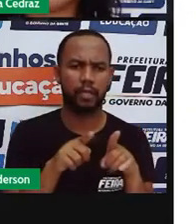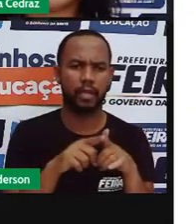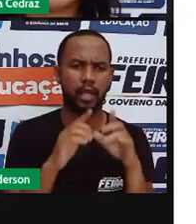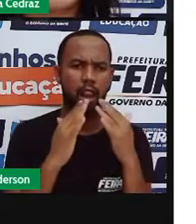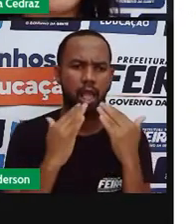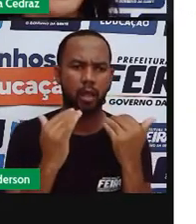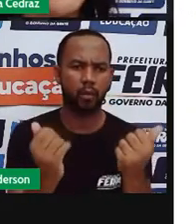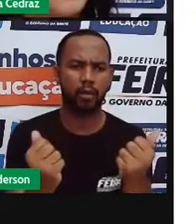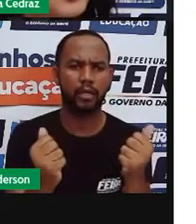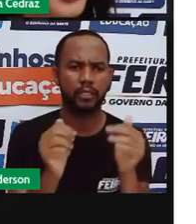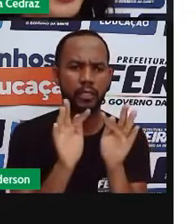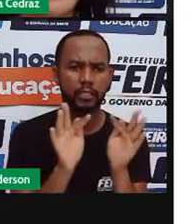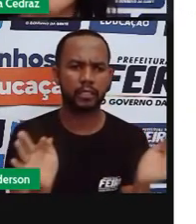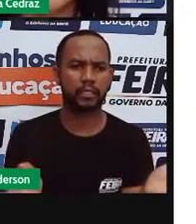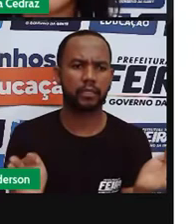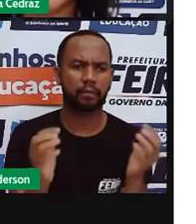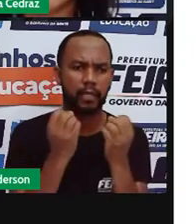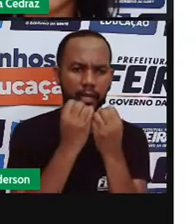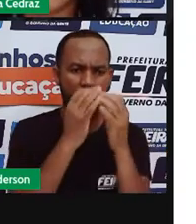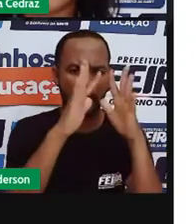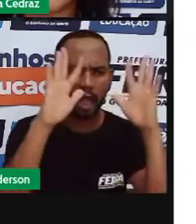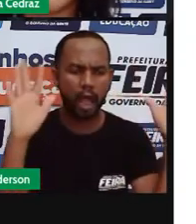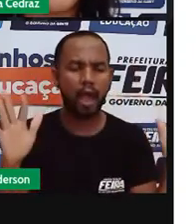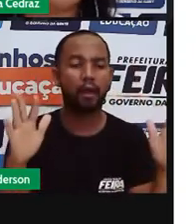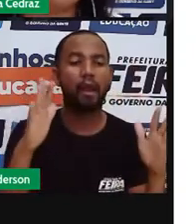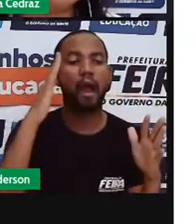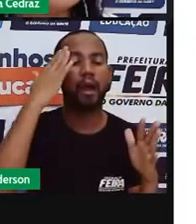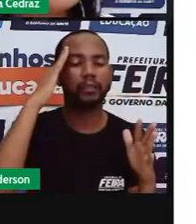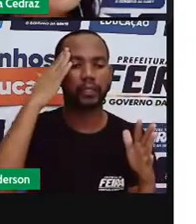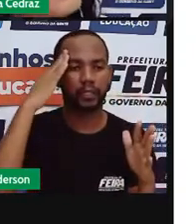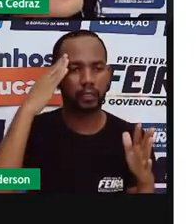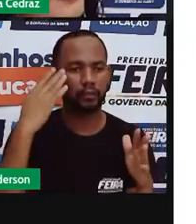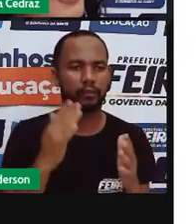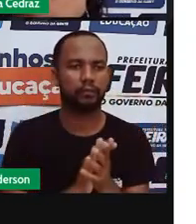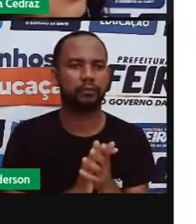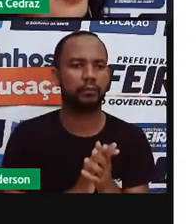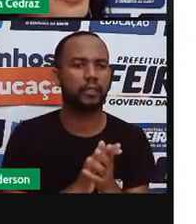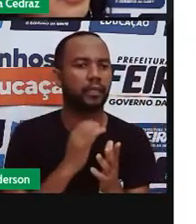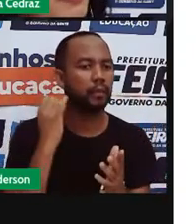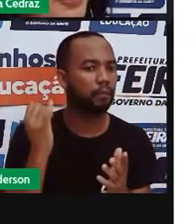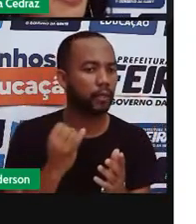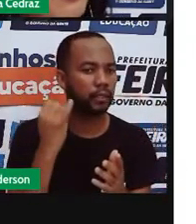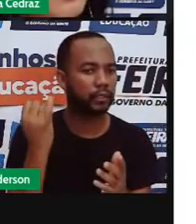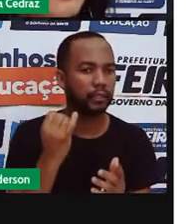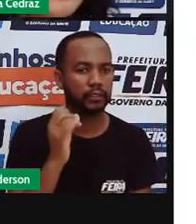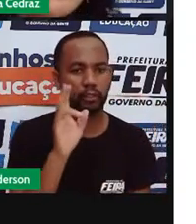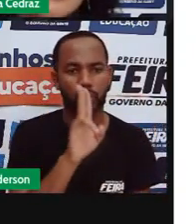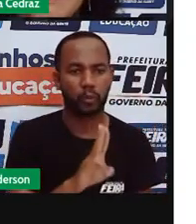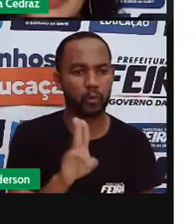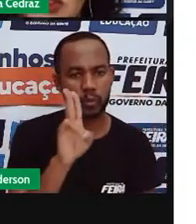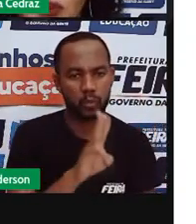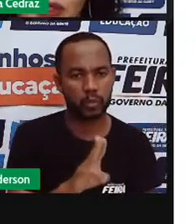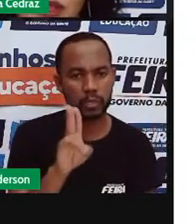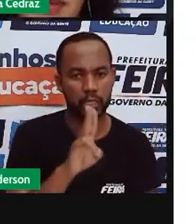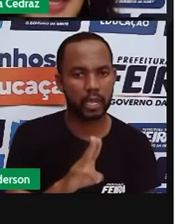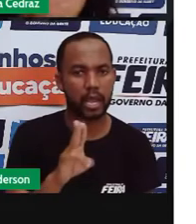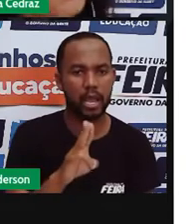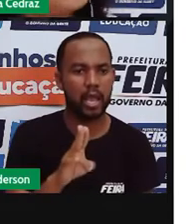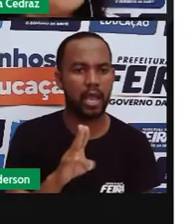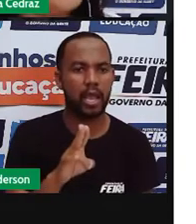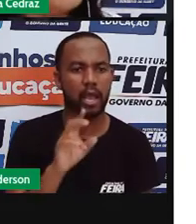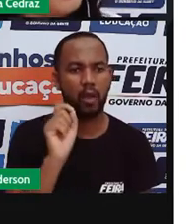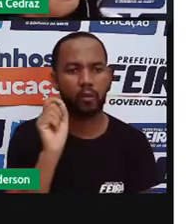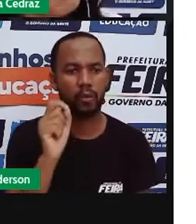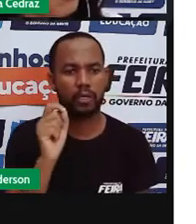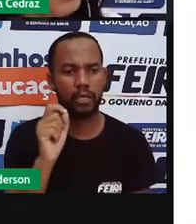simples, clara, direta e econômica. Por que utilizar muitas palavras se a pessoa que vai ler